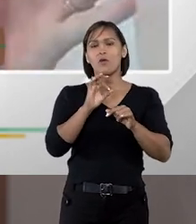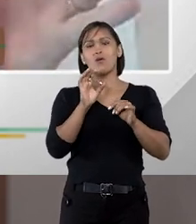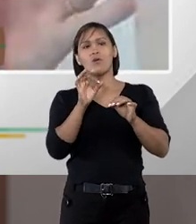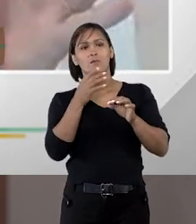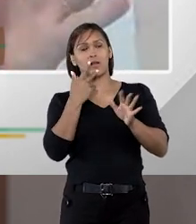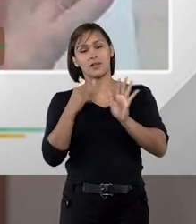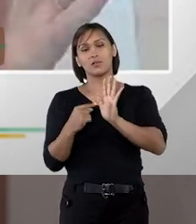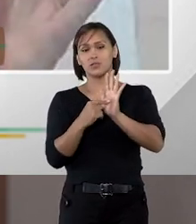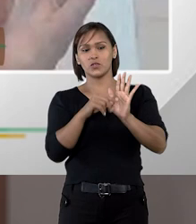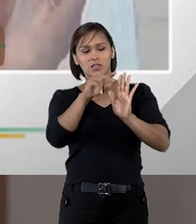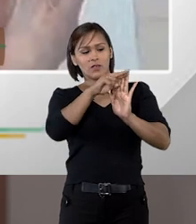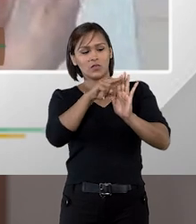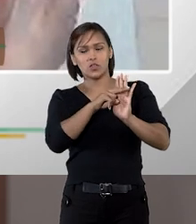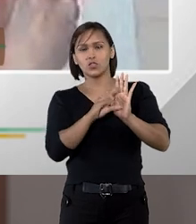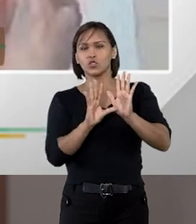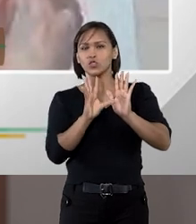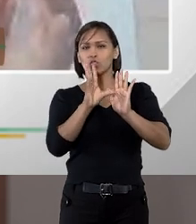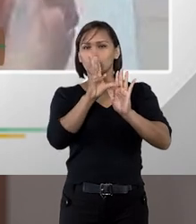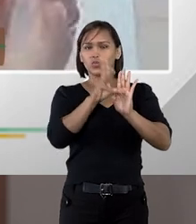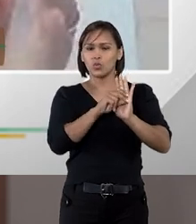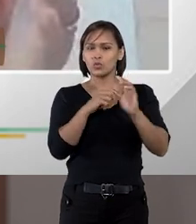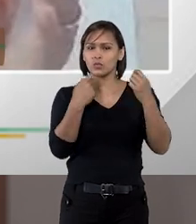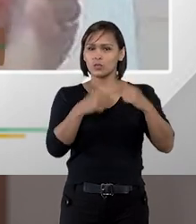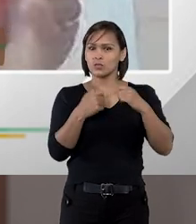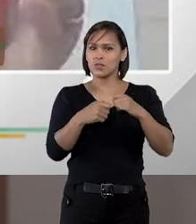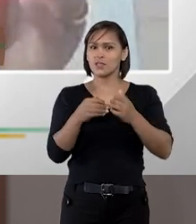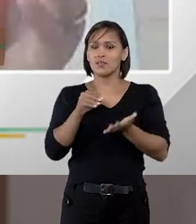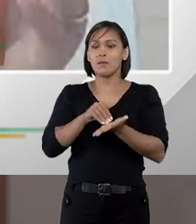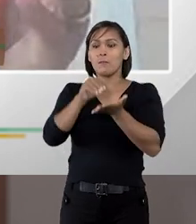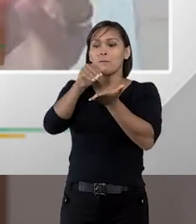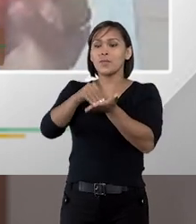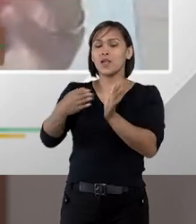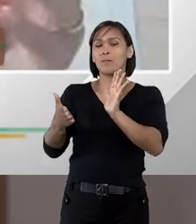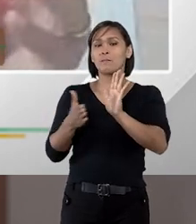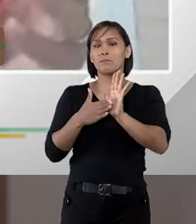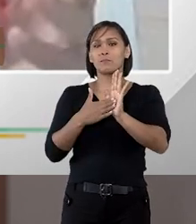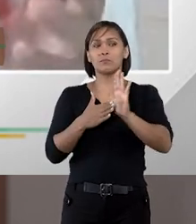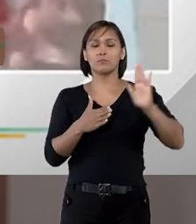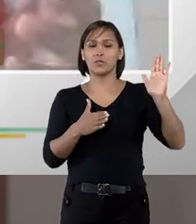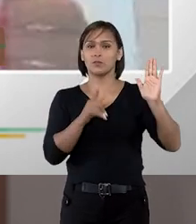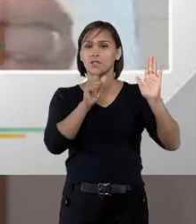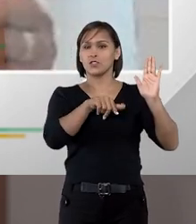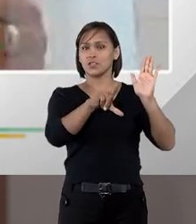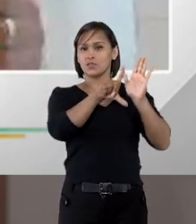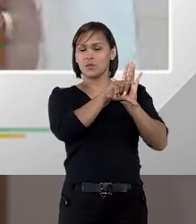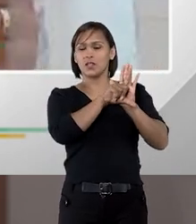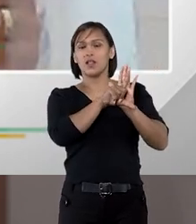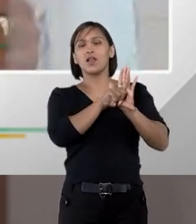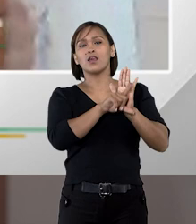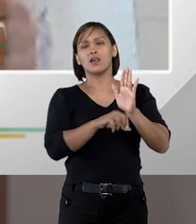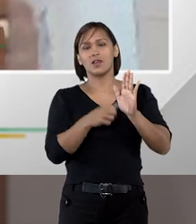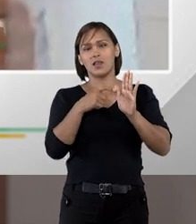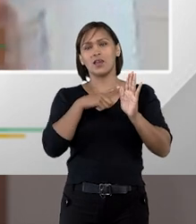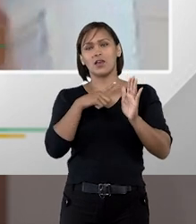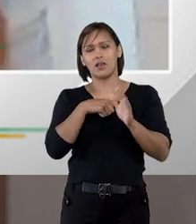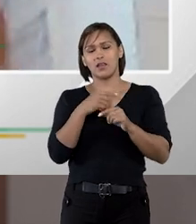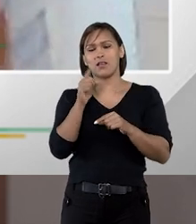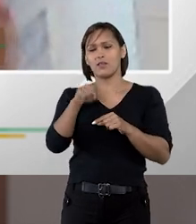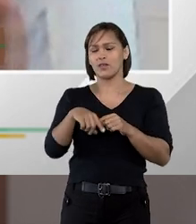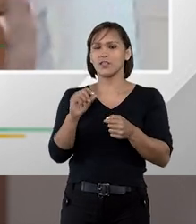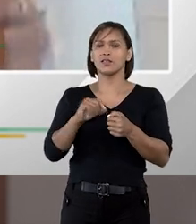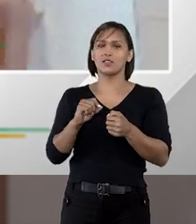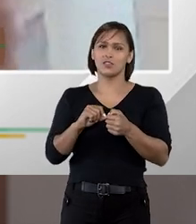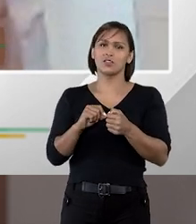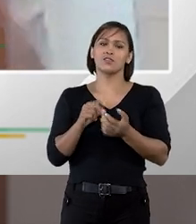para que ela consiga trazer todas as funcionalidades que estão sendo prometidas pela lei ela vai ter que